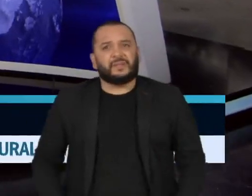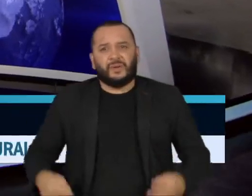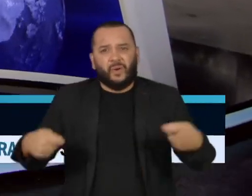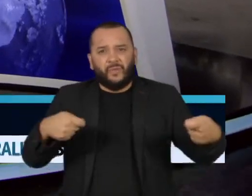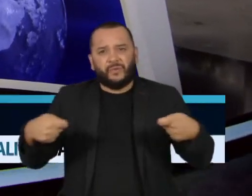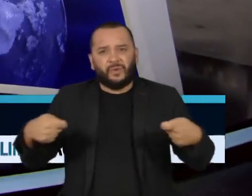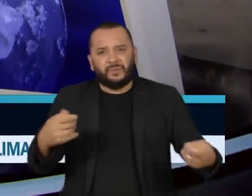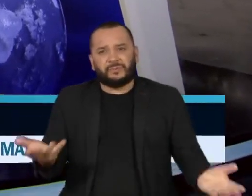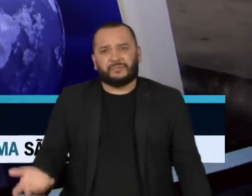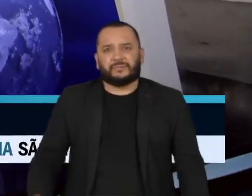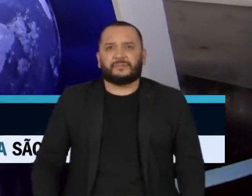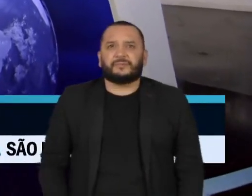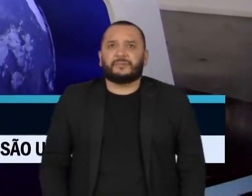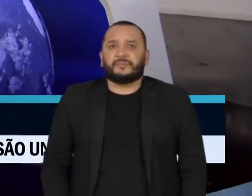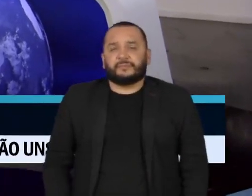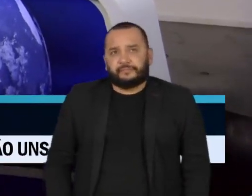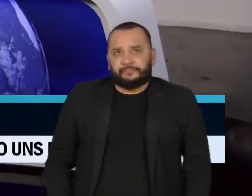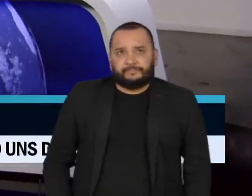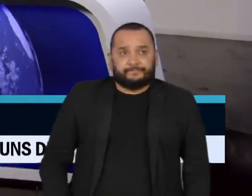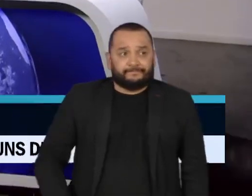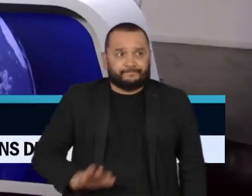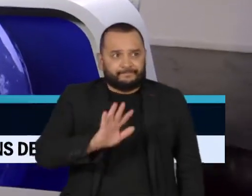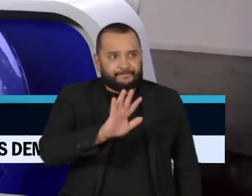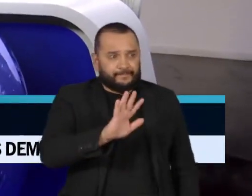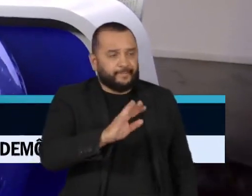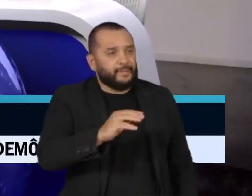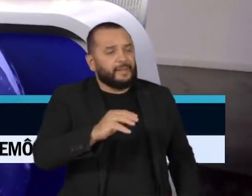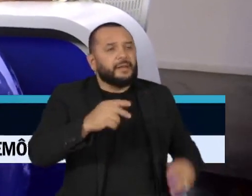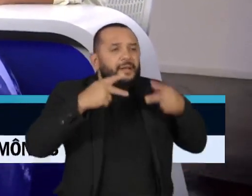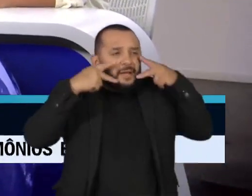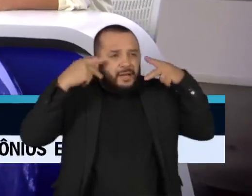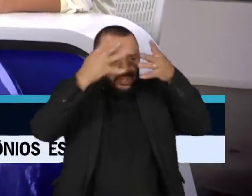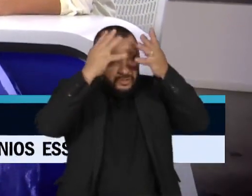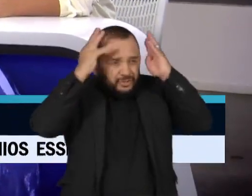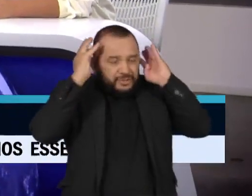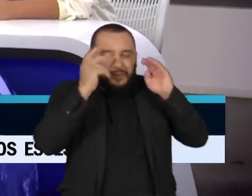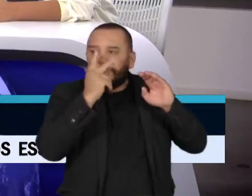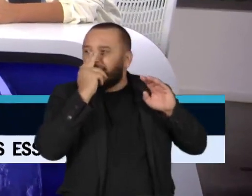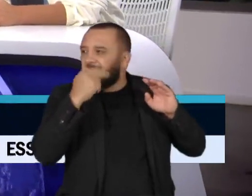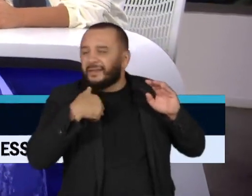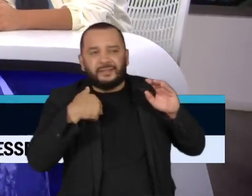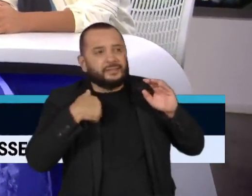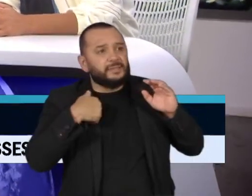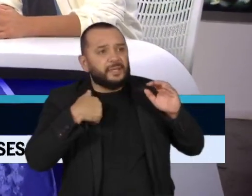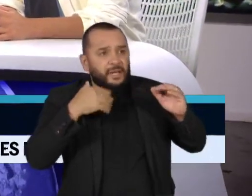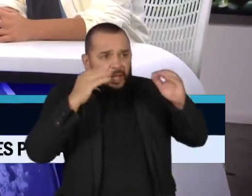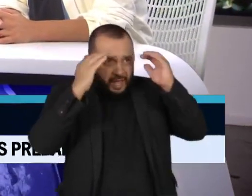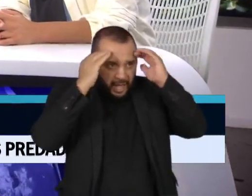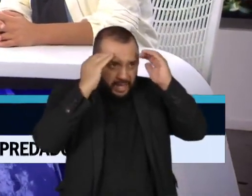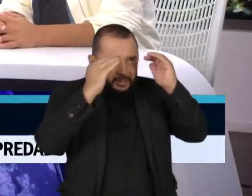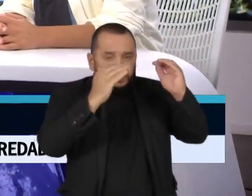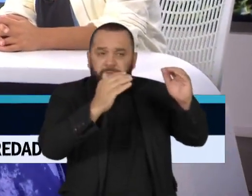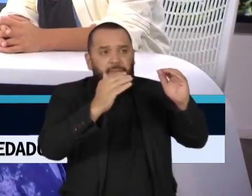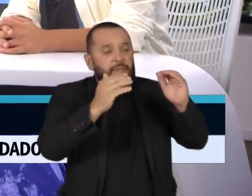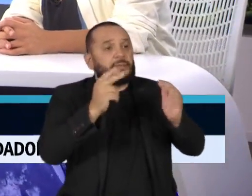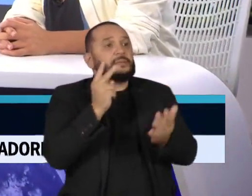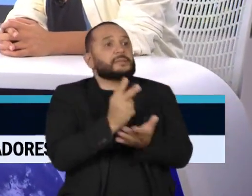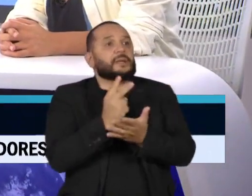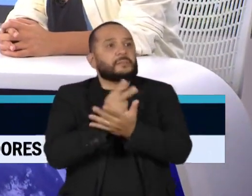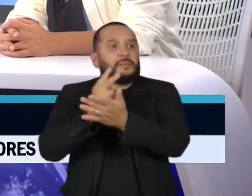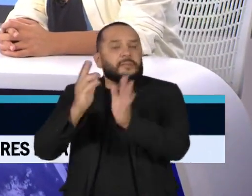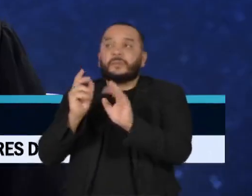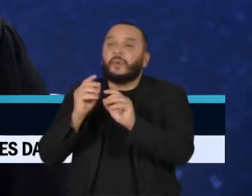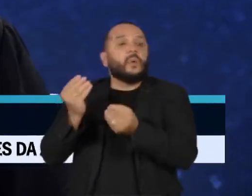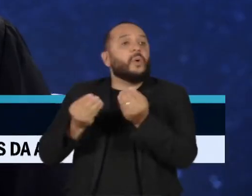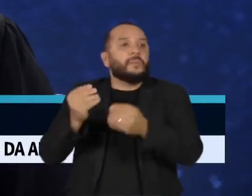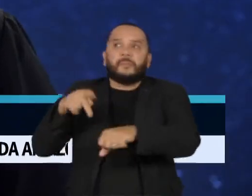Professora, sabemos que o respeito aos indígenas no Brasil sempre foi uma imposição de instituições internacionais. Como é que